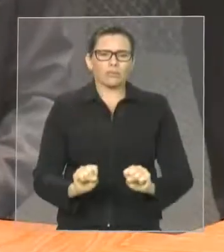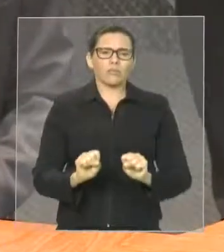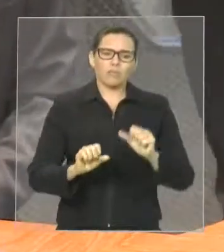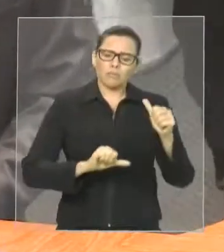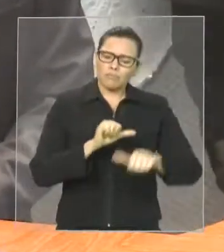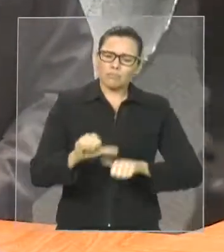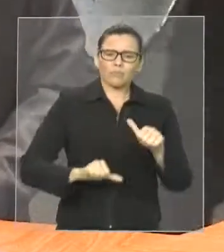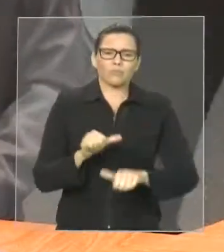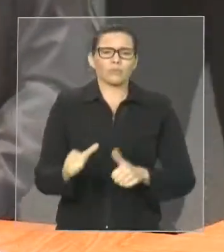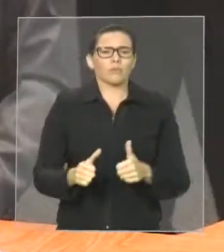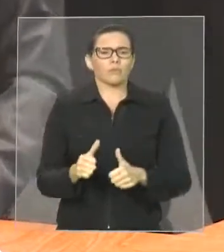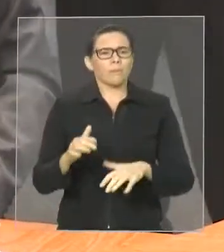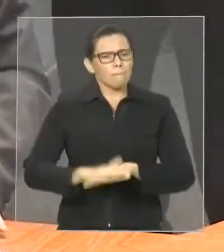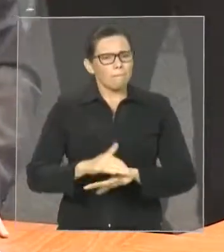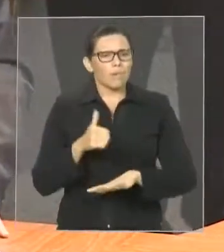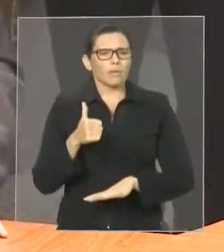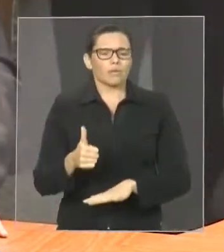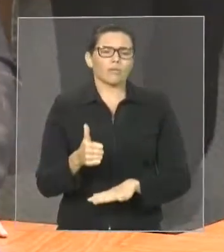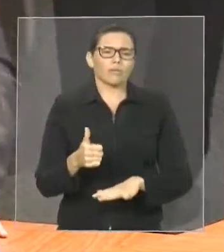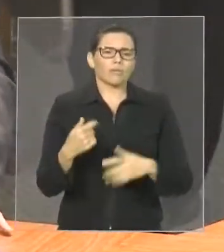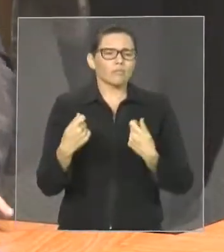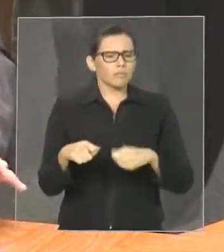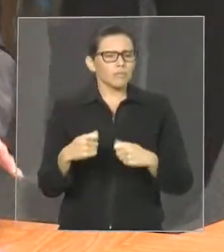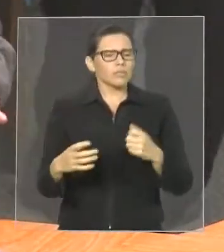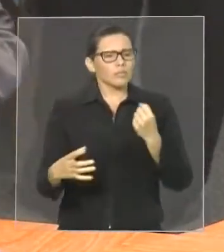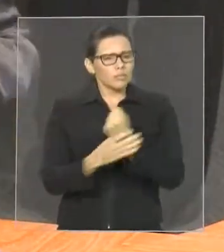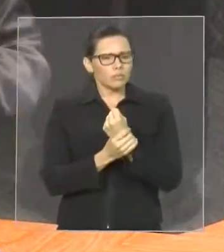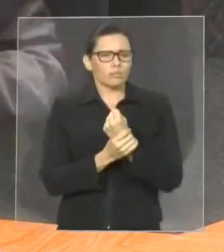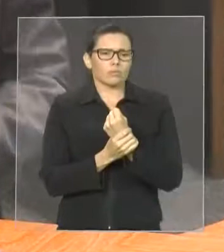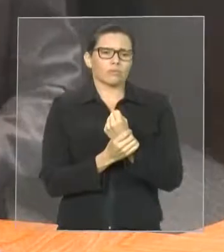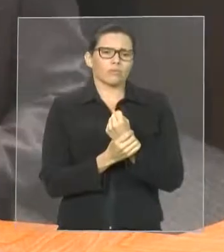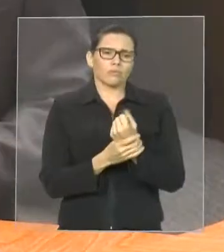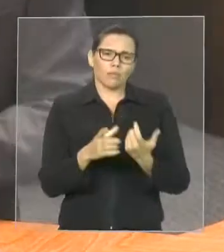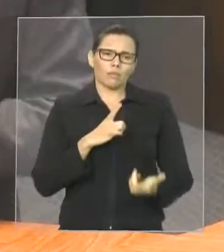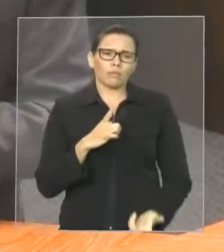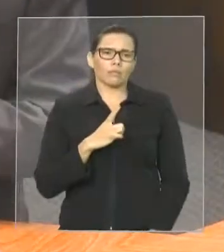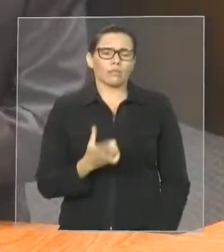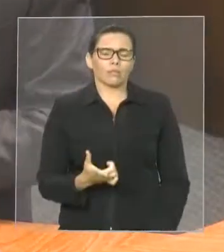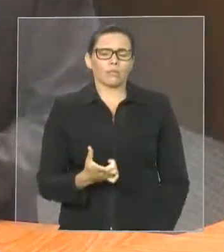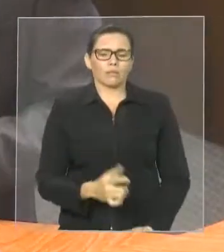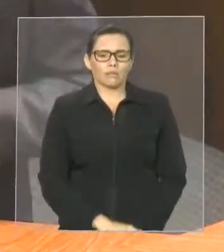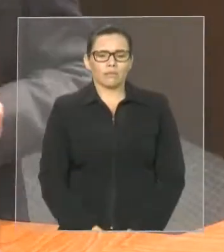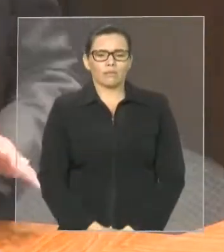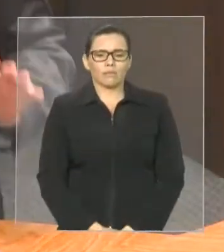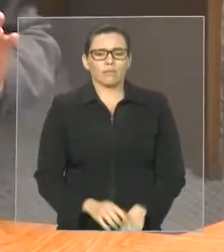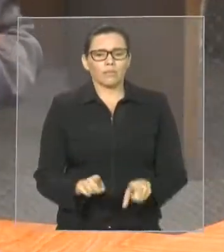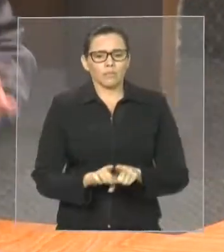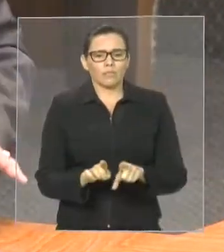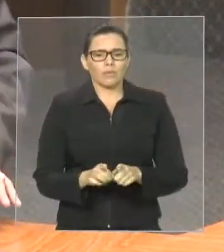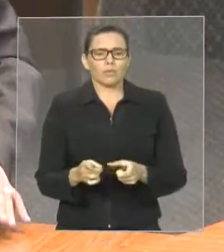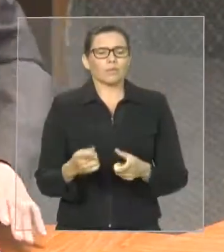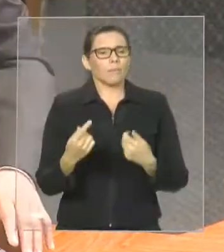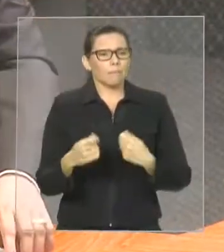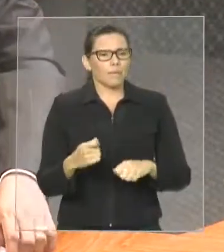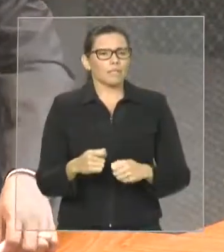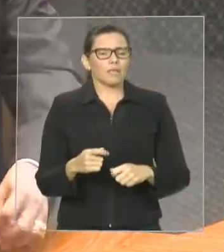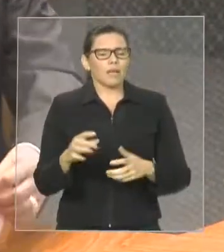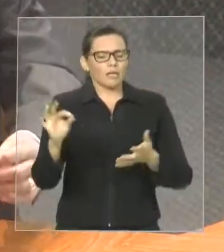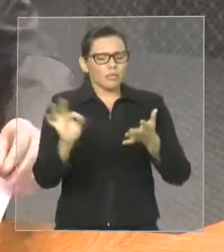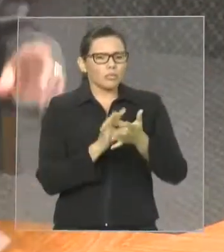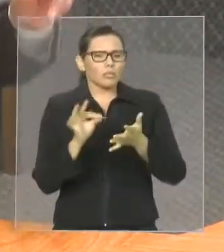que é um sistema falho, tem que ter mais segurança, nós temos que resolver a questão da regularização dos pescadores e dos agricultores,